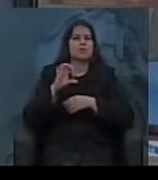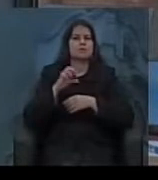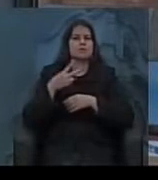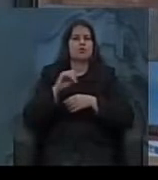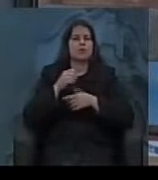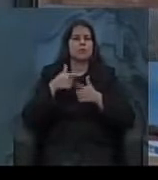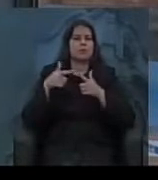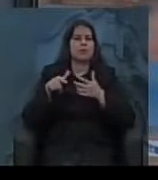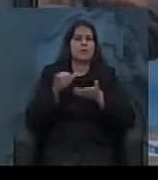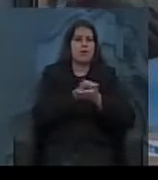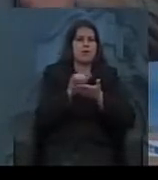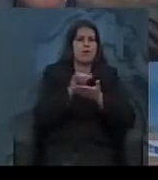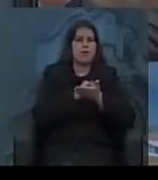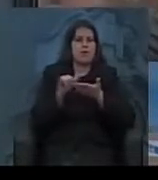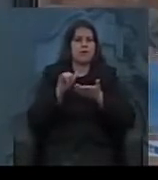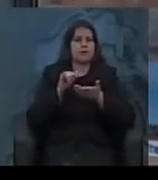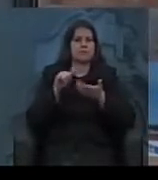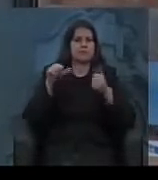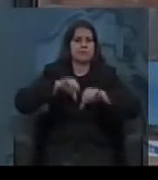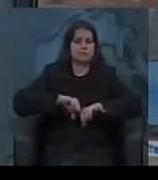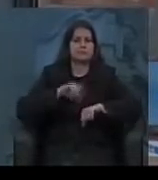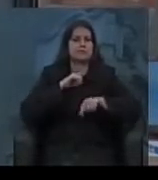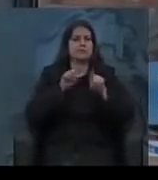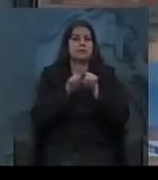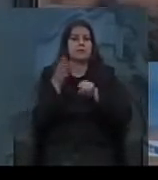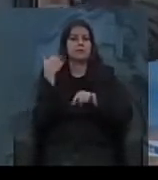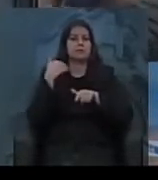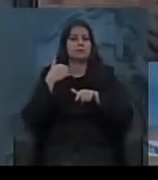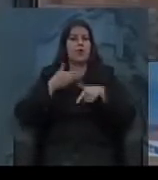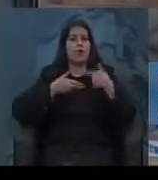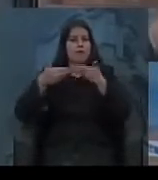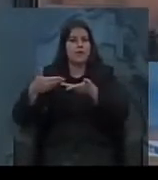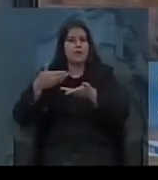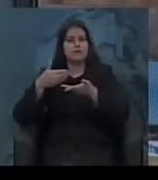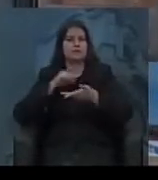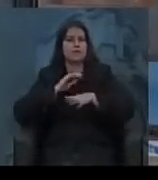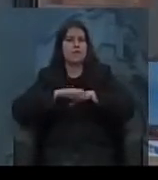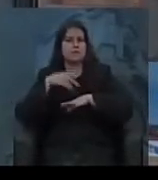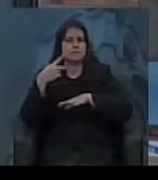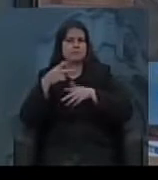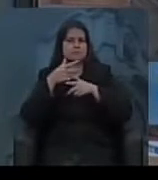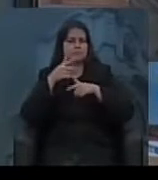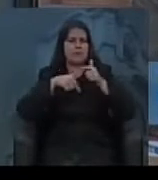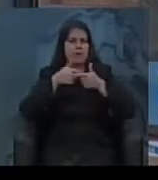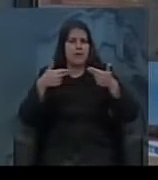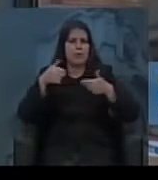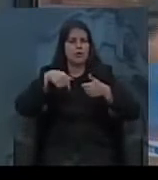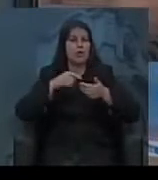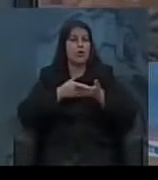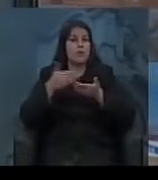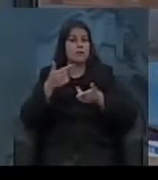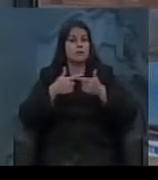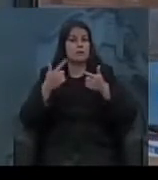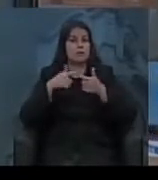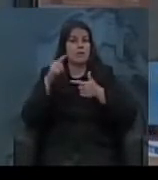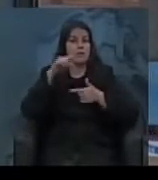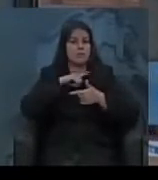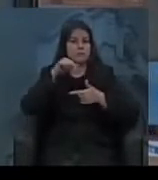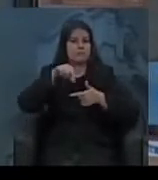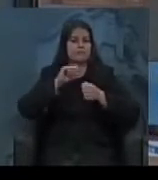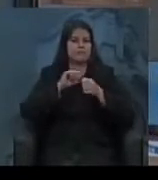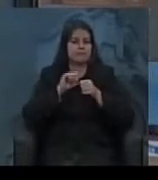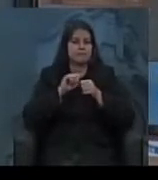e aqueles preceitos liberais caem por terra, ou seja, que a oferta gera a própria demanda, e aí a gente começa uma fase mais keynesiana.